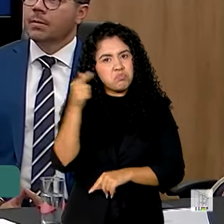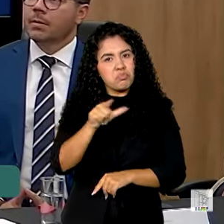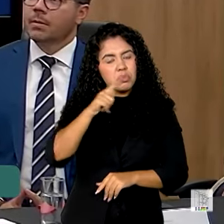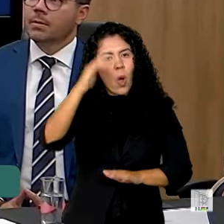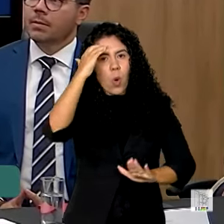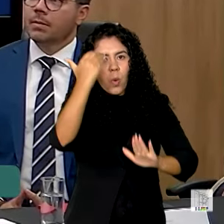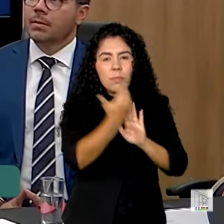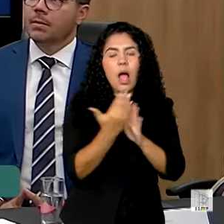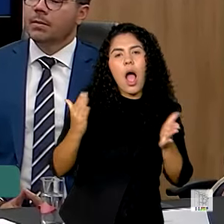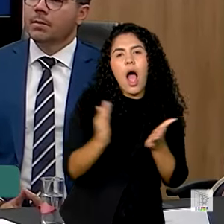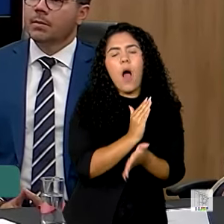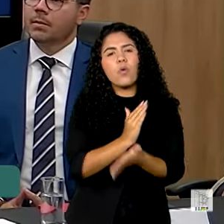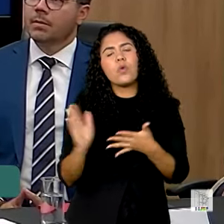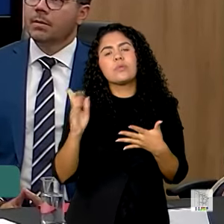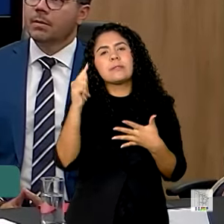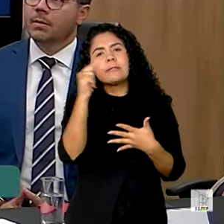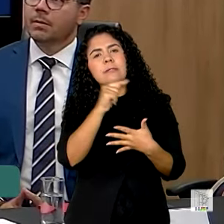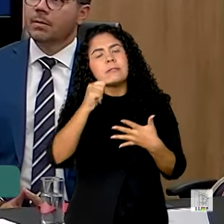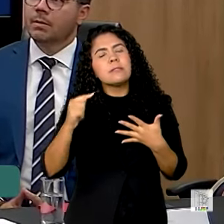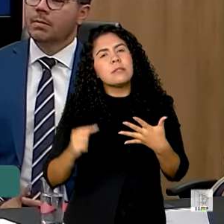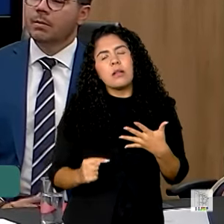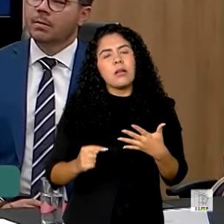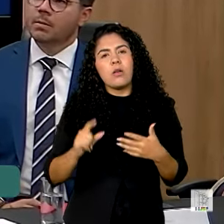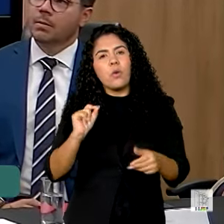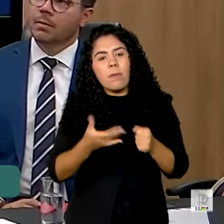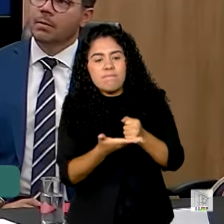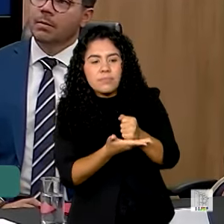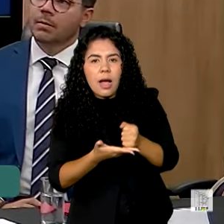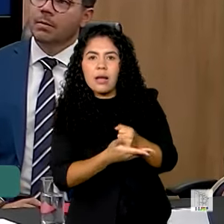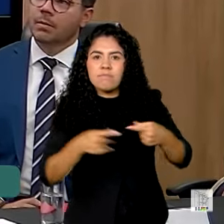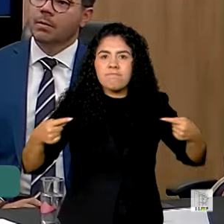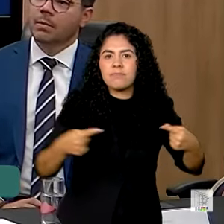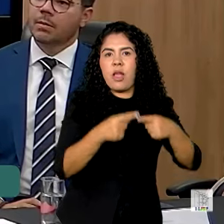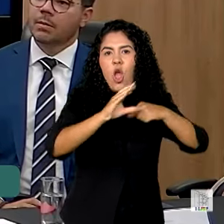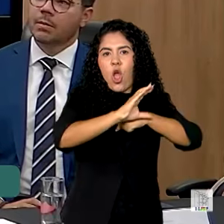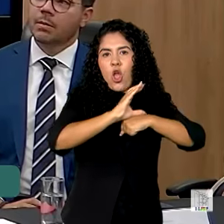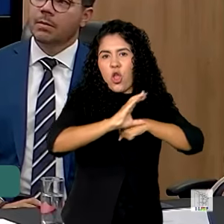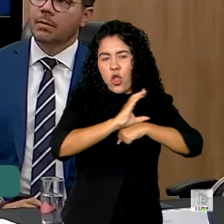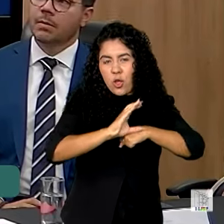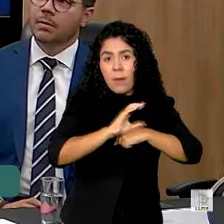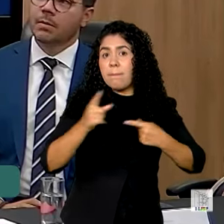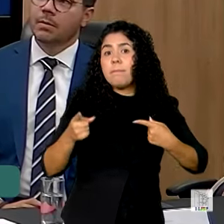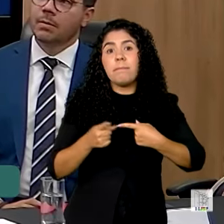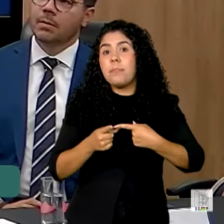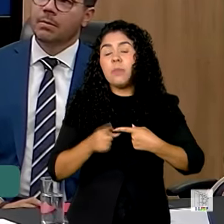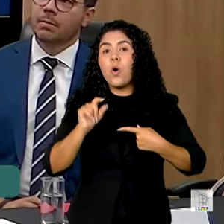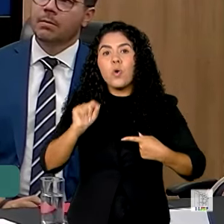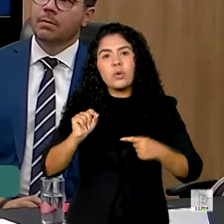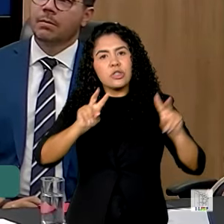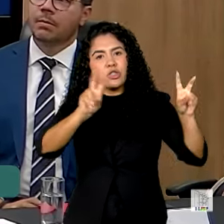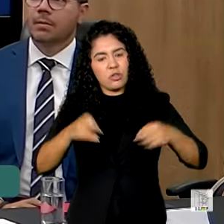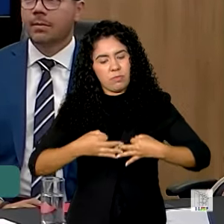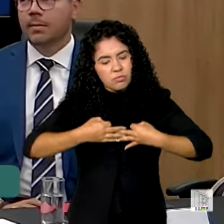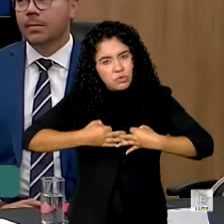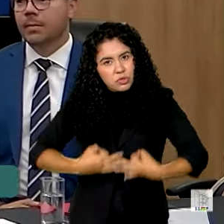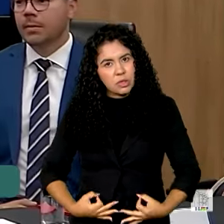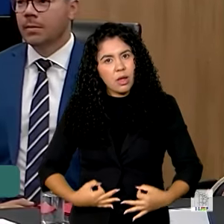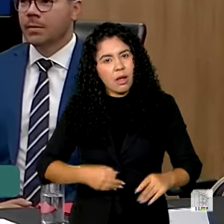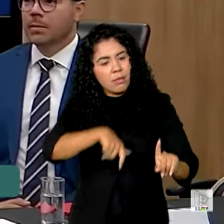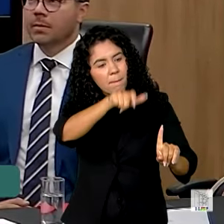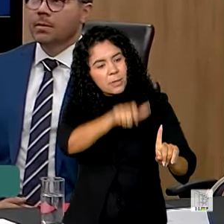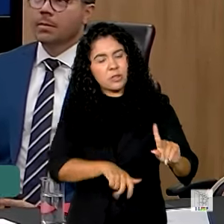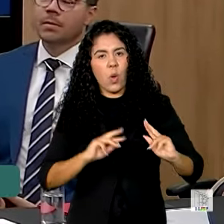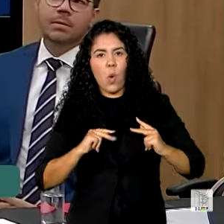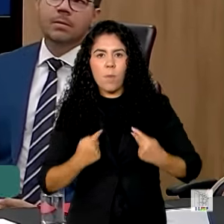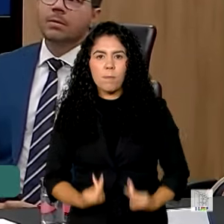preceitos e princípios constitucionais. O primeiro deles é o princípio da dignidade da pessoa humana,